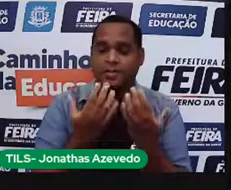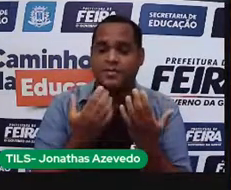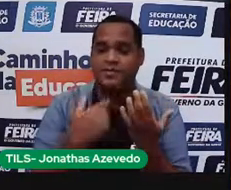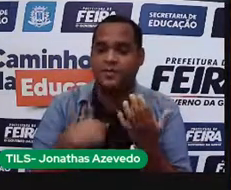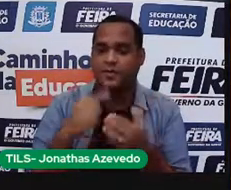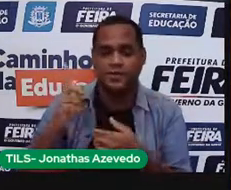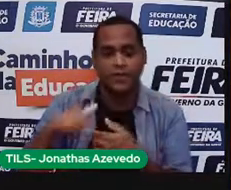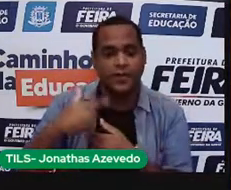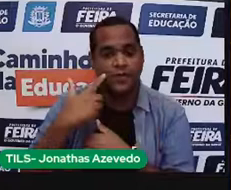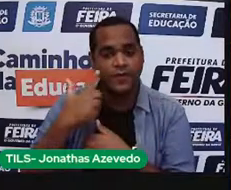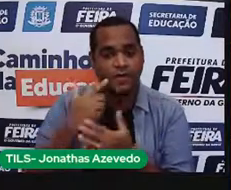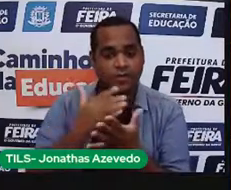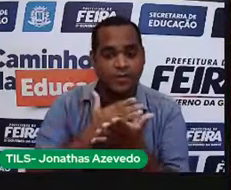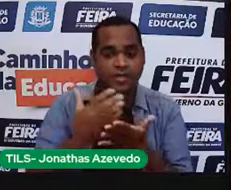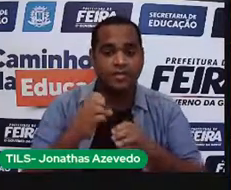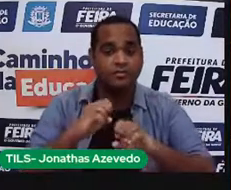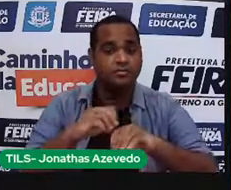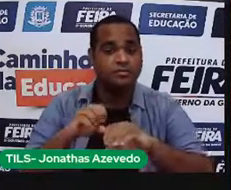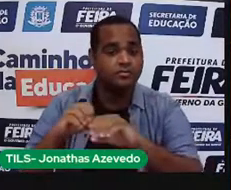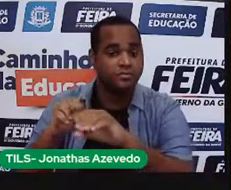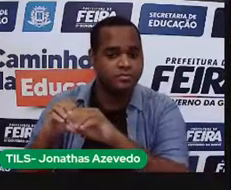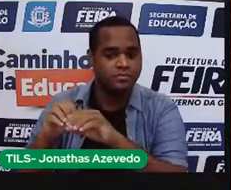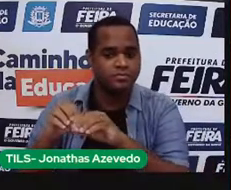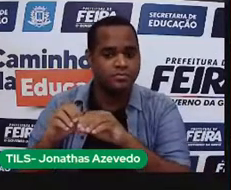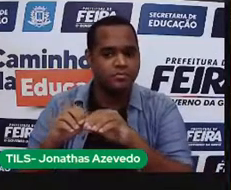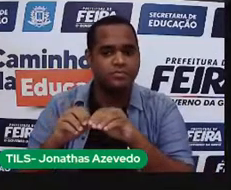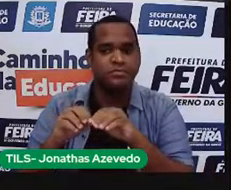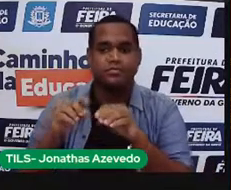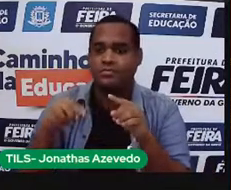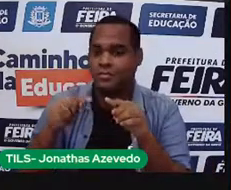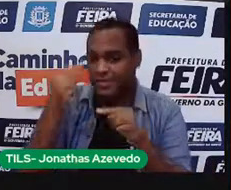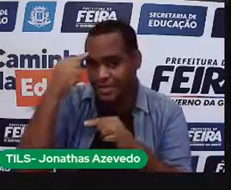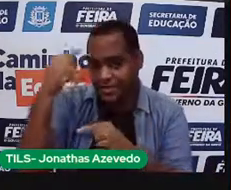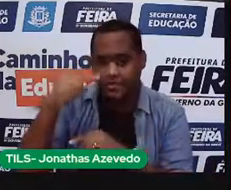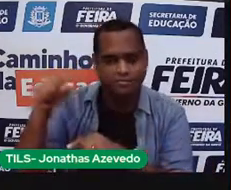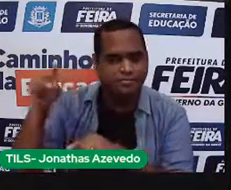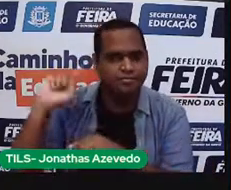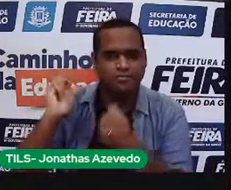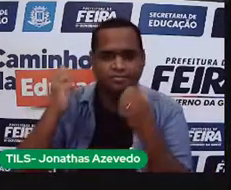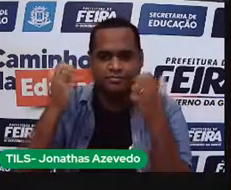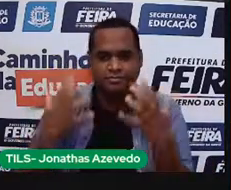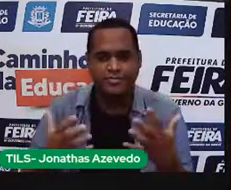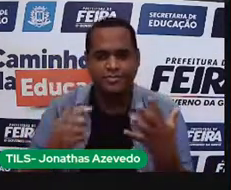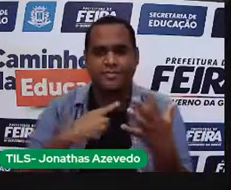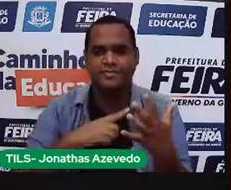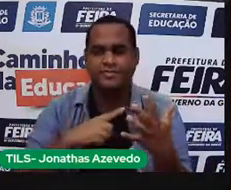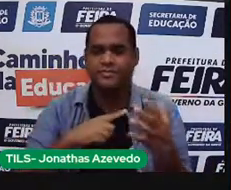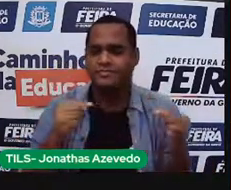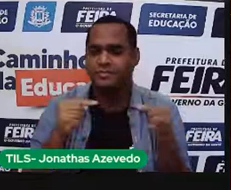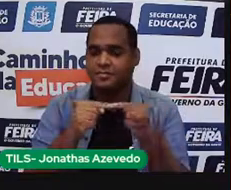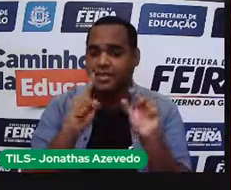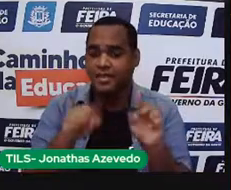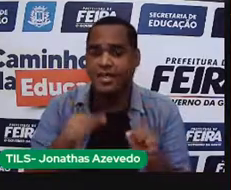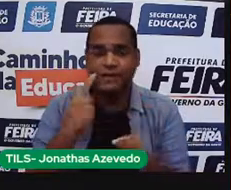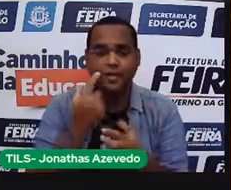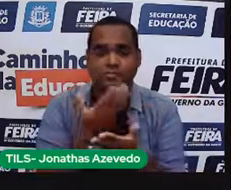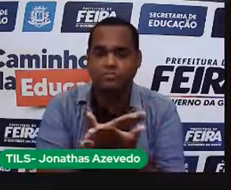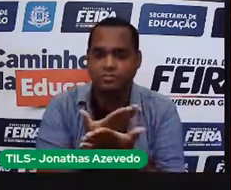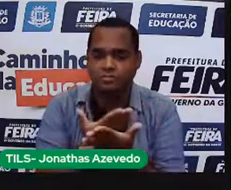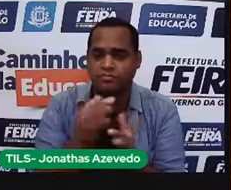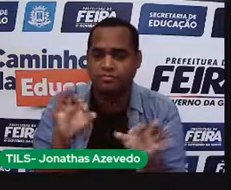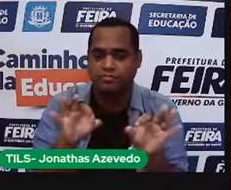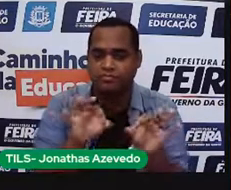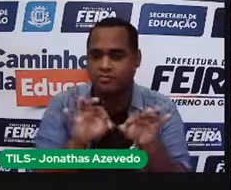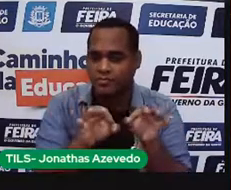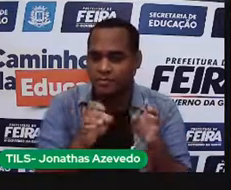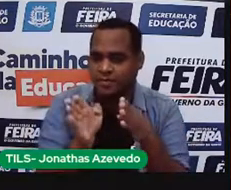lá iniciar nossa aula relembrando o a gente viu na semana passada. E na semana passada a gente estudou sobre os estados físicos da matéria